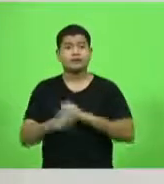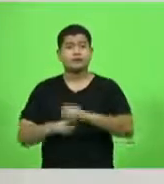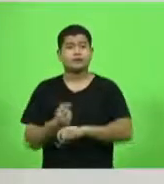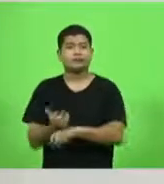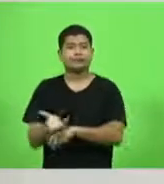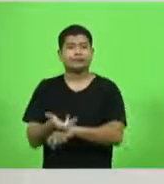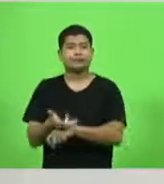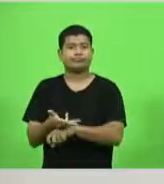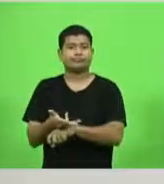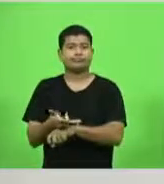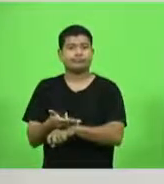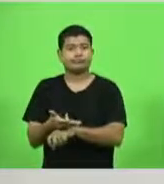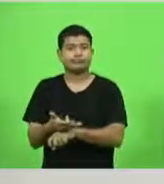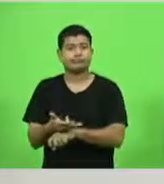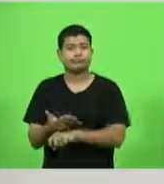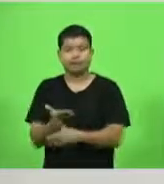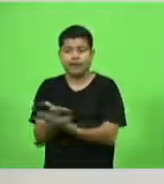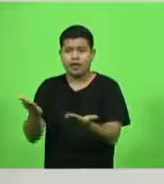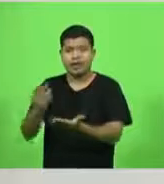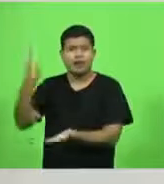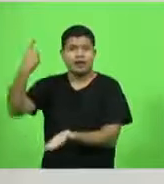nestas concessões.